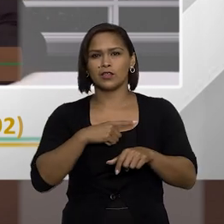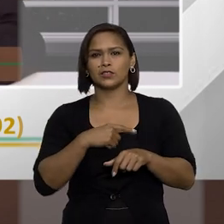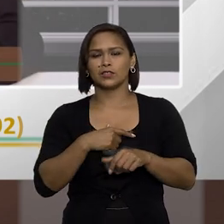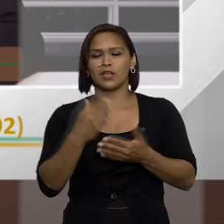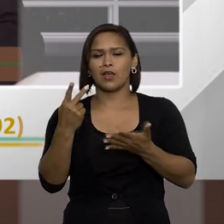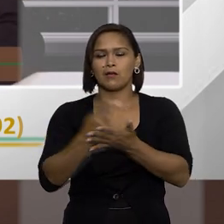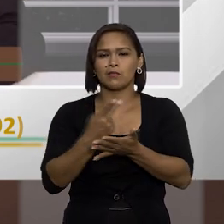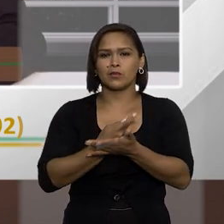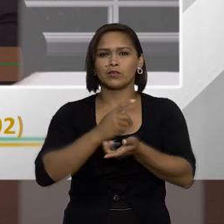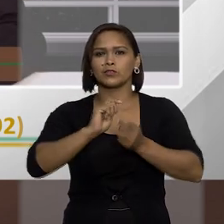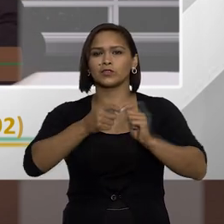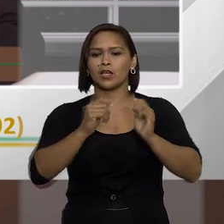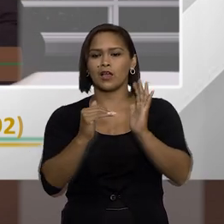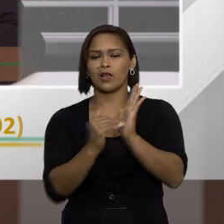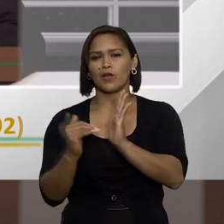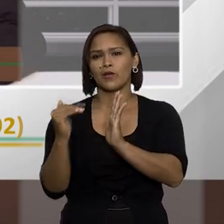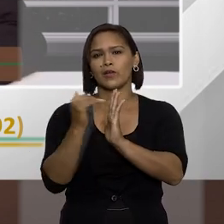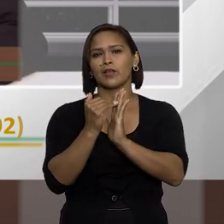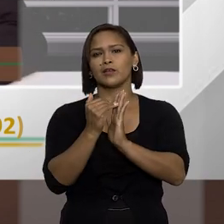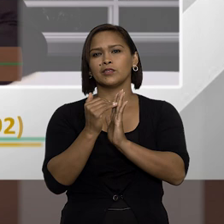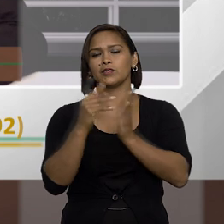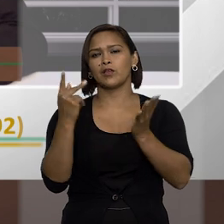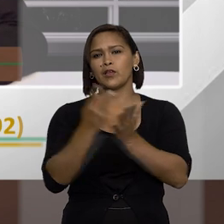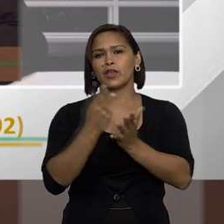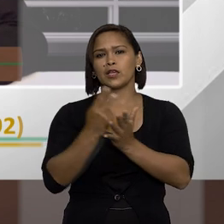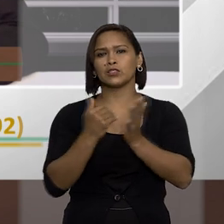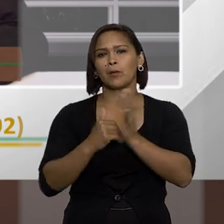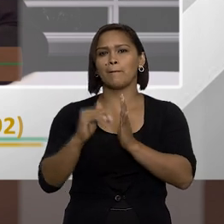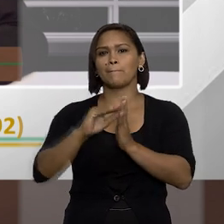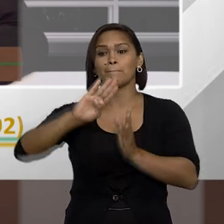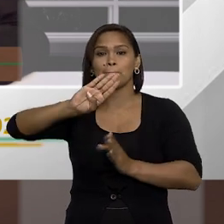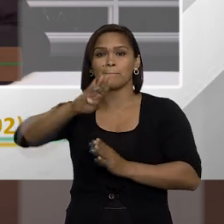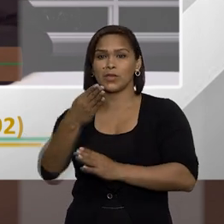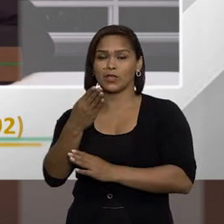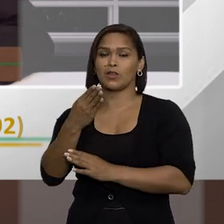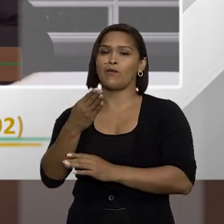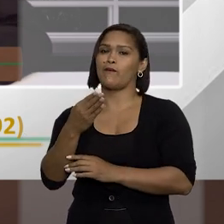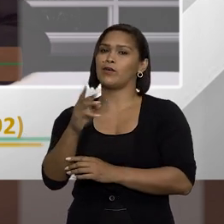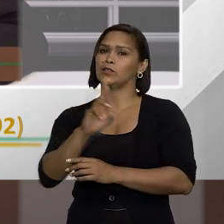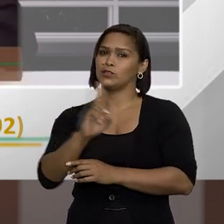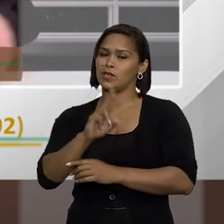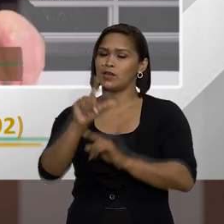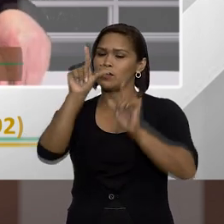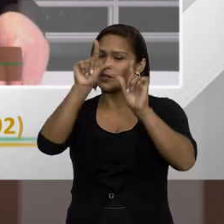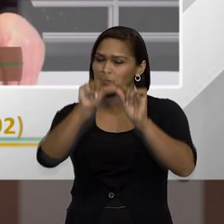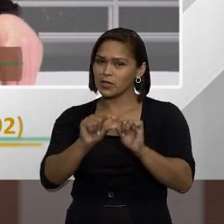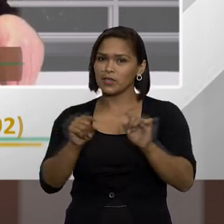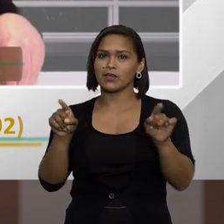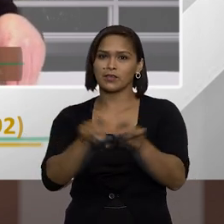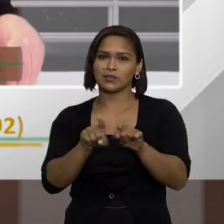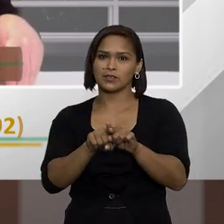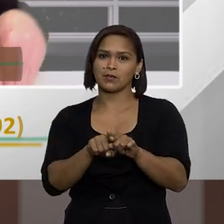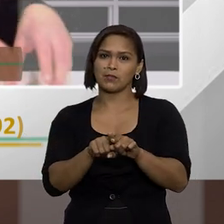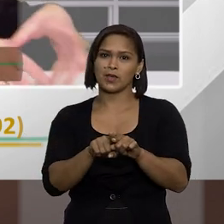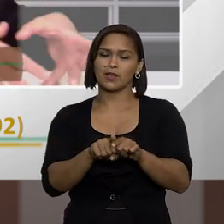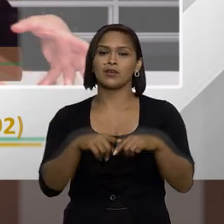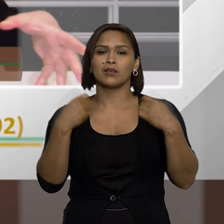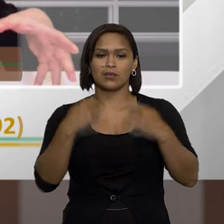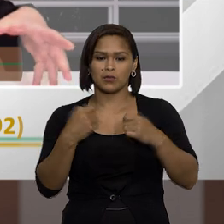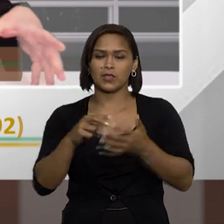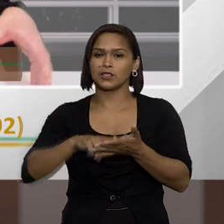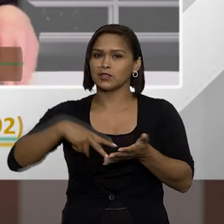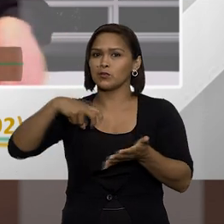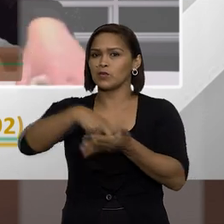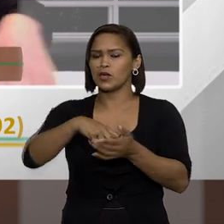temos aí a improbidade que alcança infrações que chegam a casa dos bilhões e pequenos atos de improbidade que também